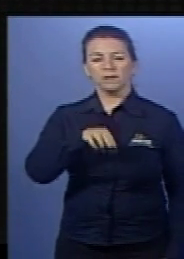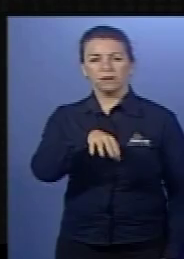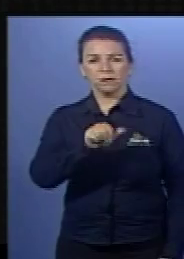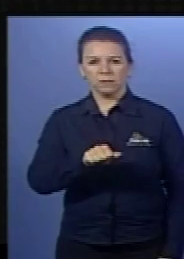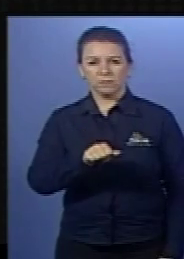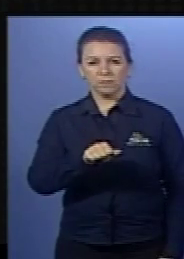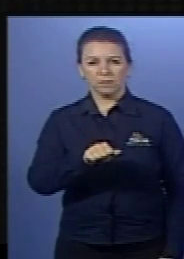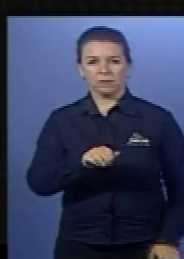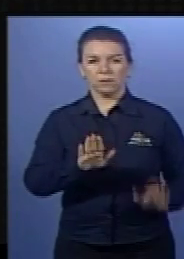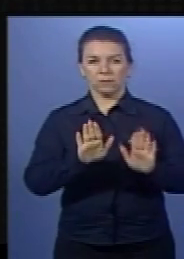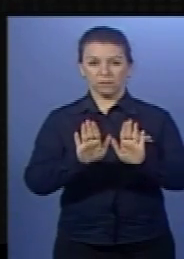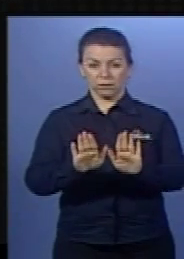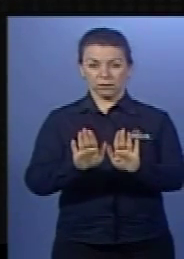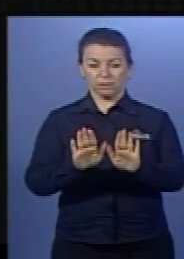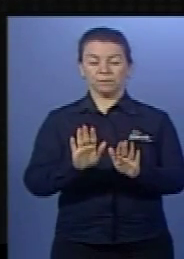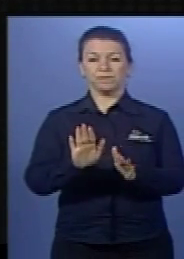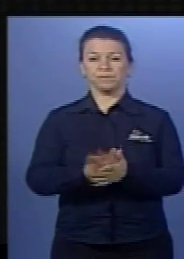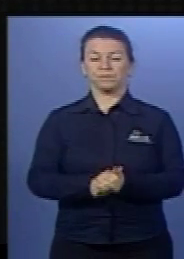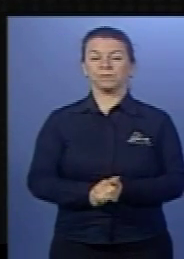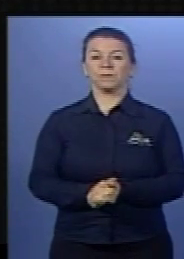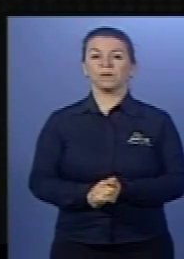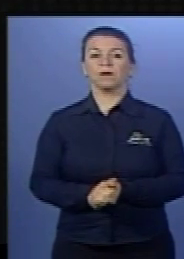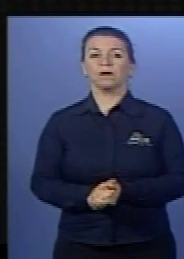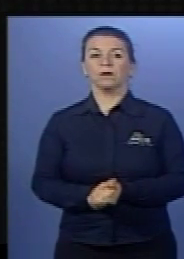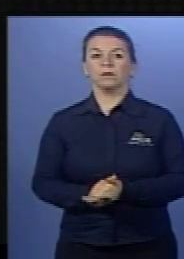Galera, vamos parar já aqui. Olhe para mim.